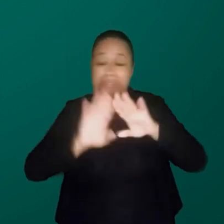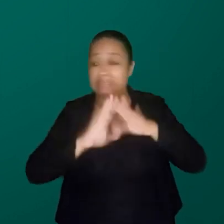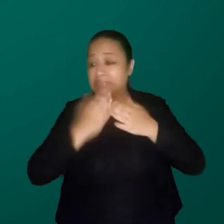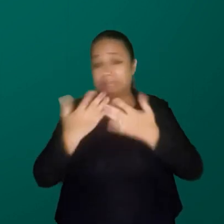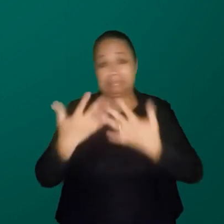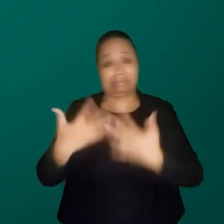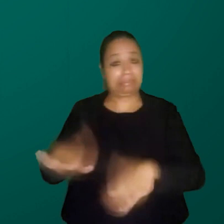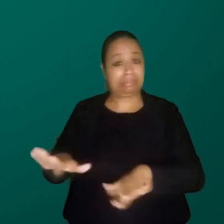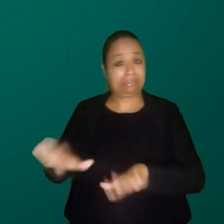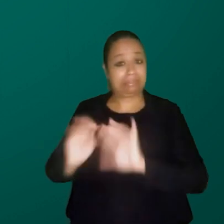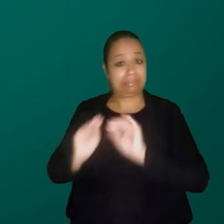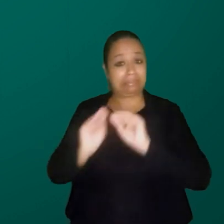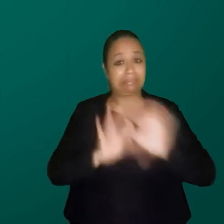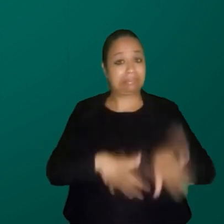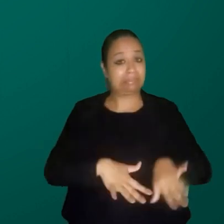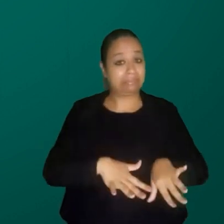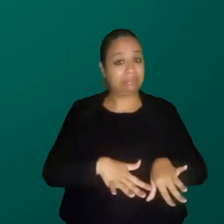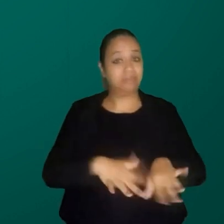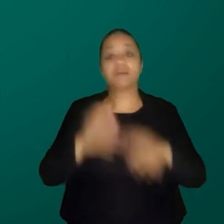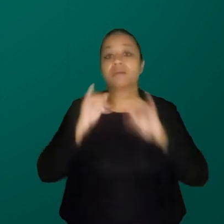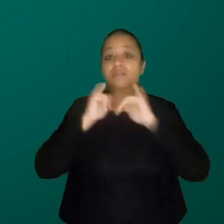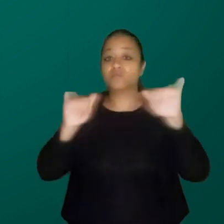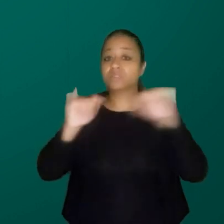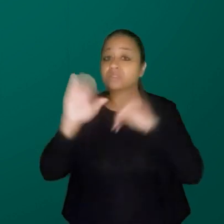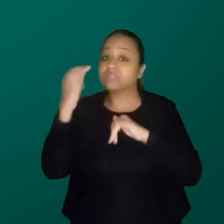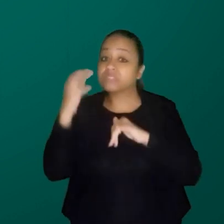ciência e pela divulgação científica também. Gente,